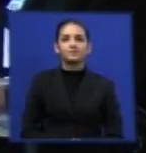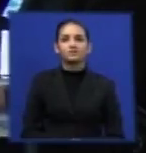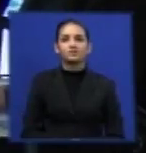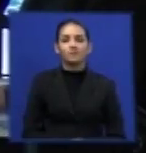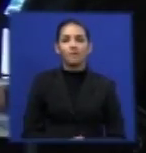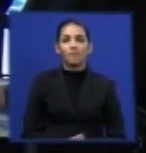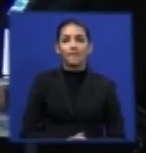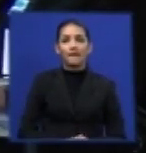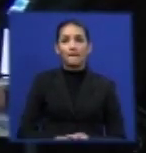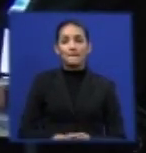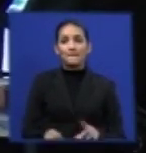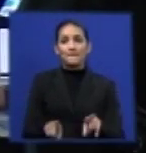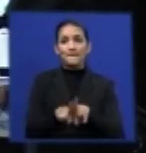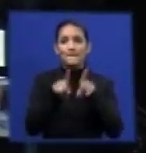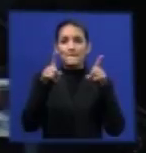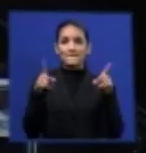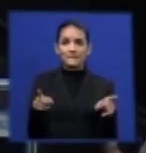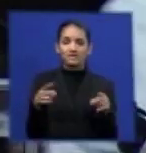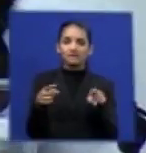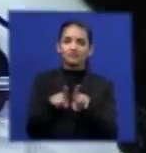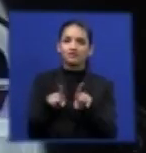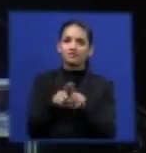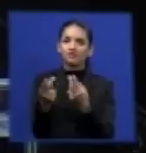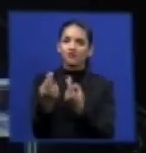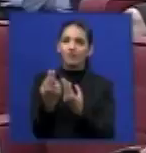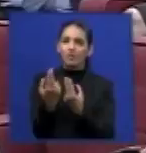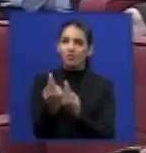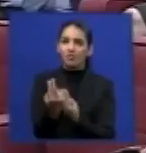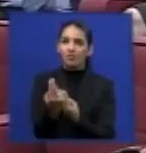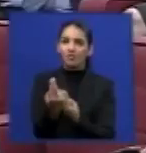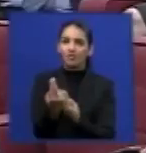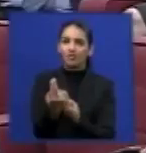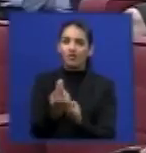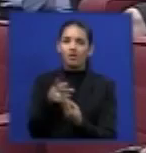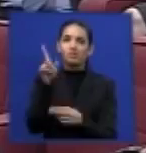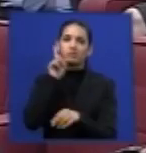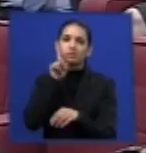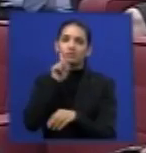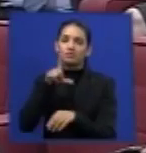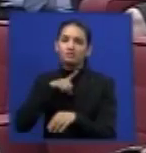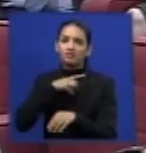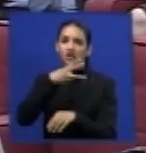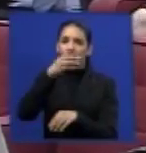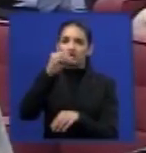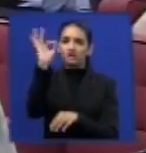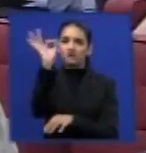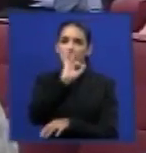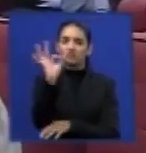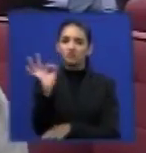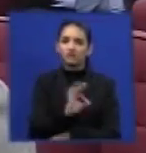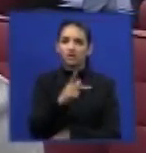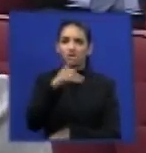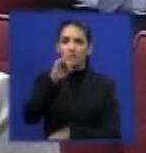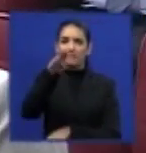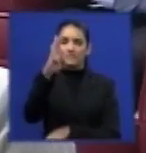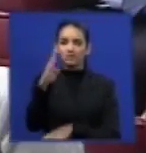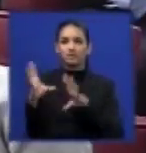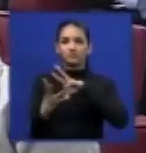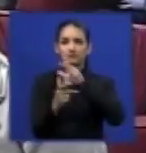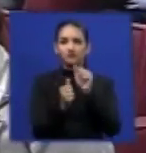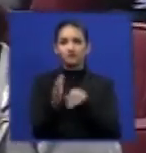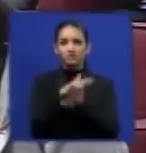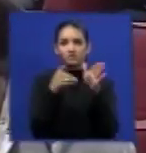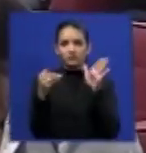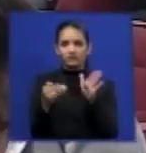Mas que, tal como a América, que tem 30% do PIB mundial, com